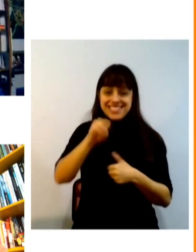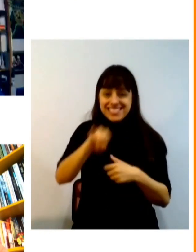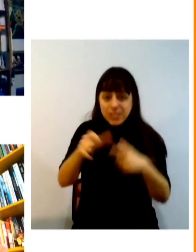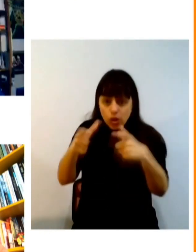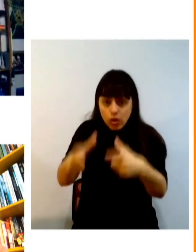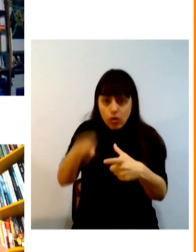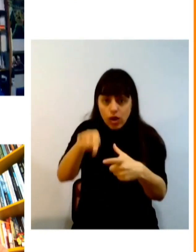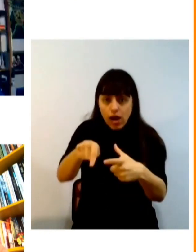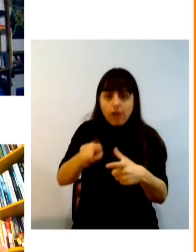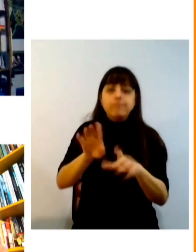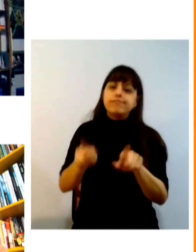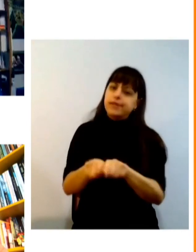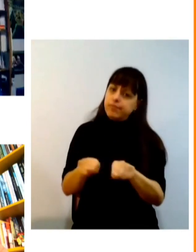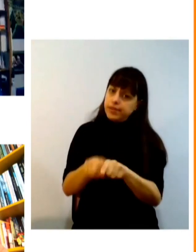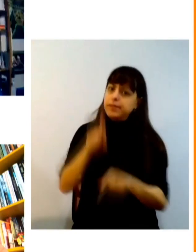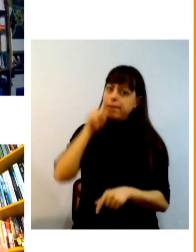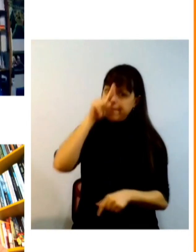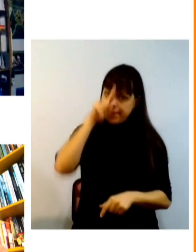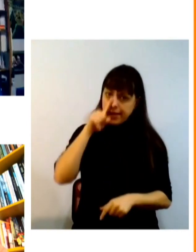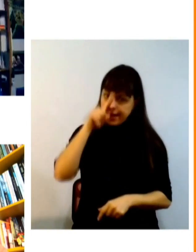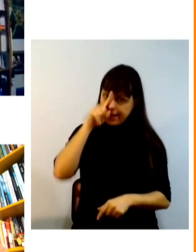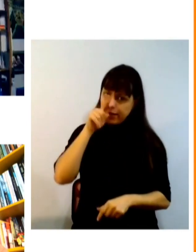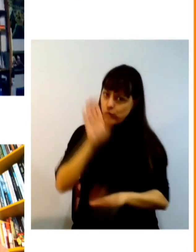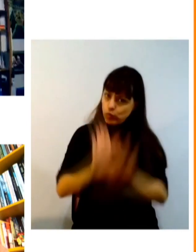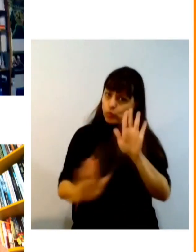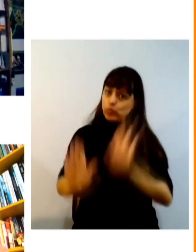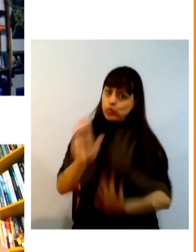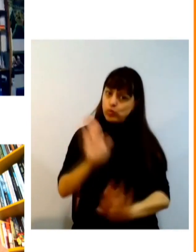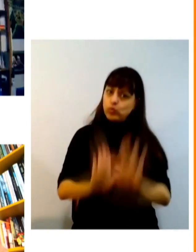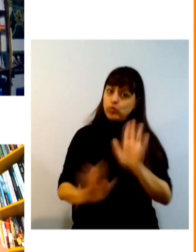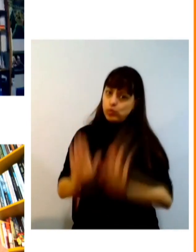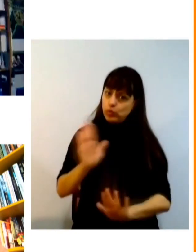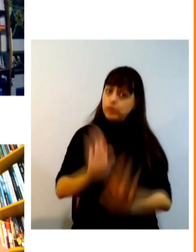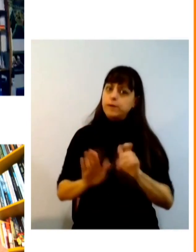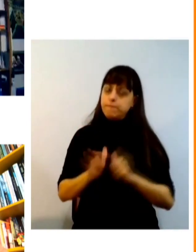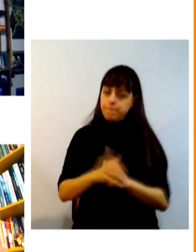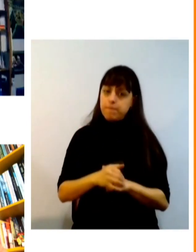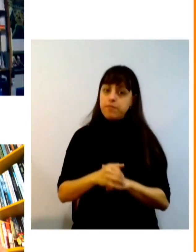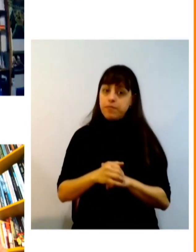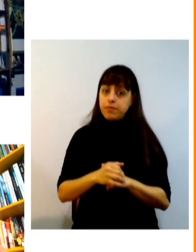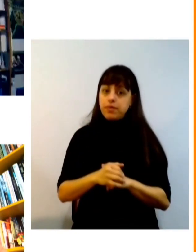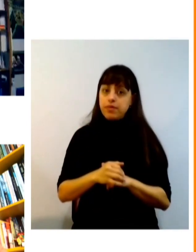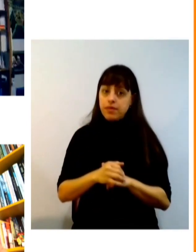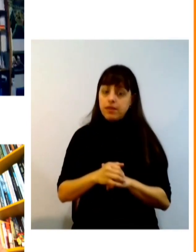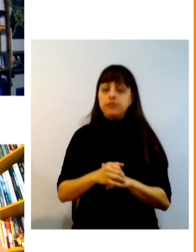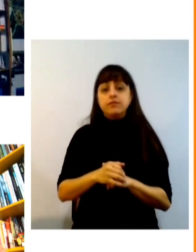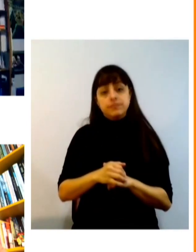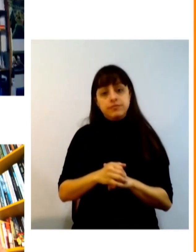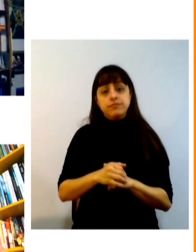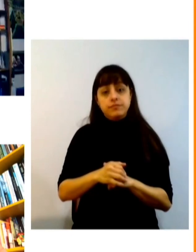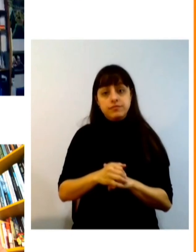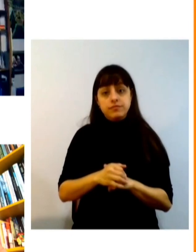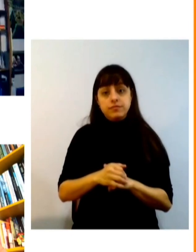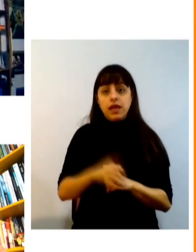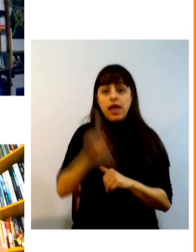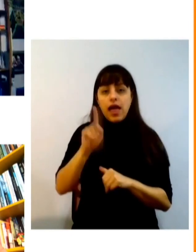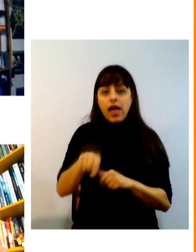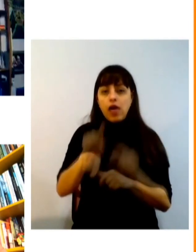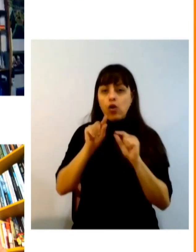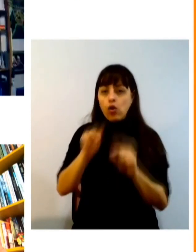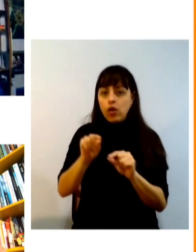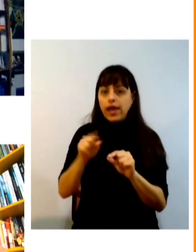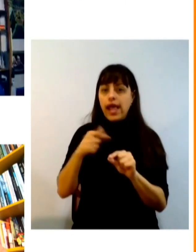mas há alguns perigos no local ele também tem os seus entradas o localismo o